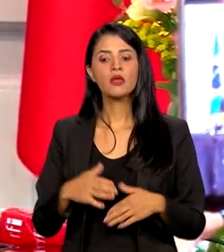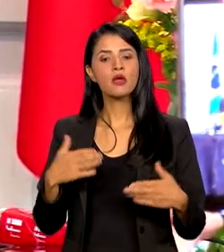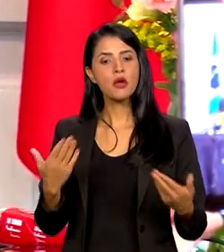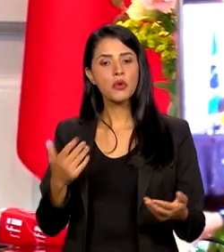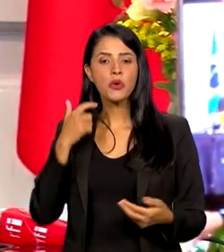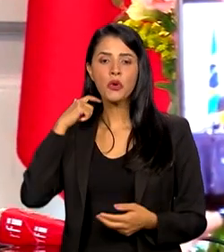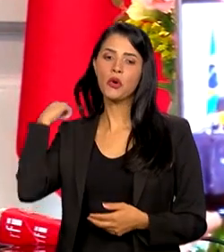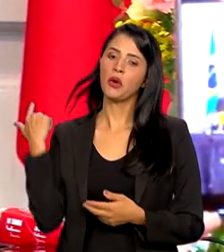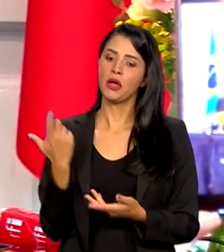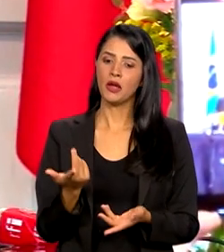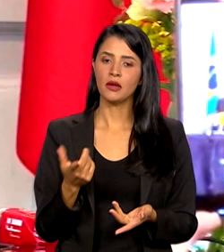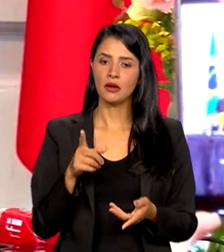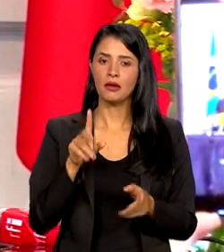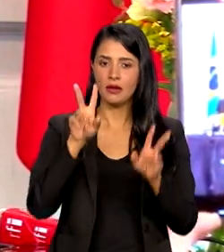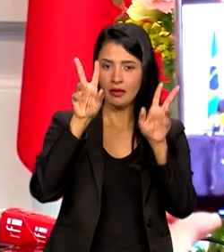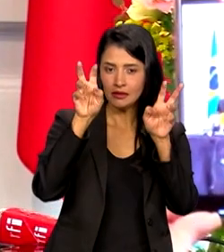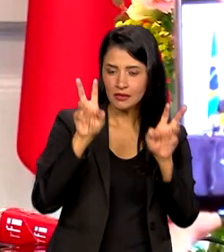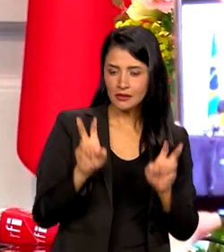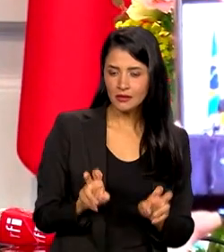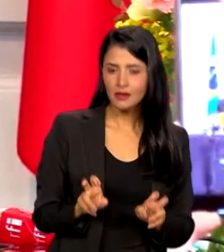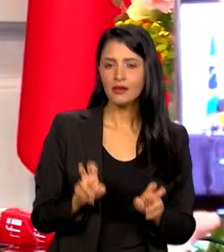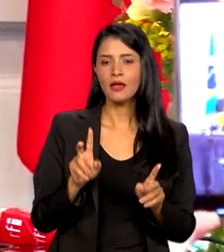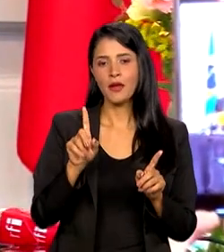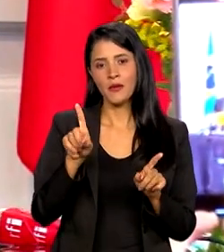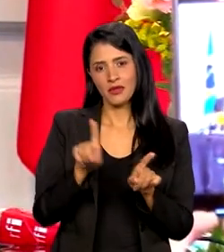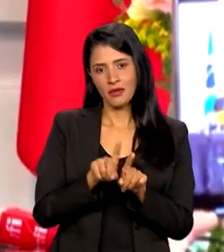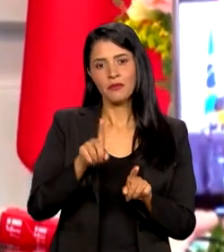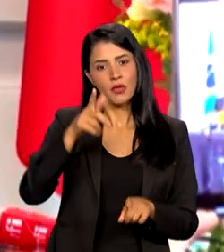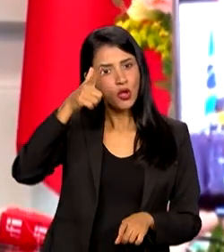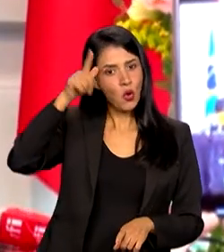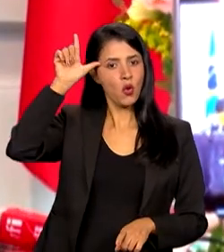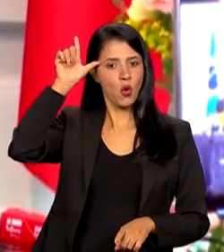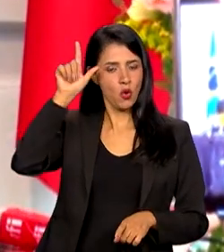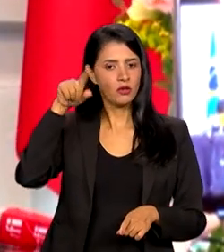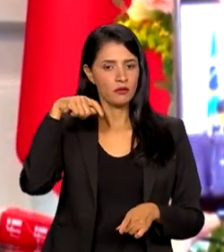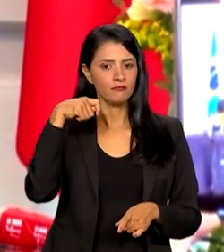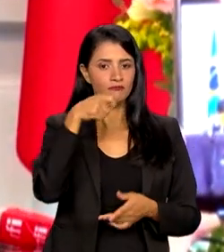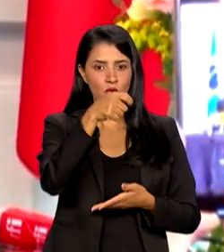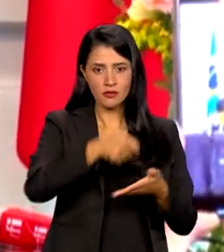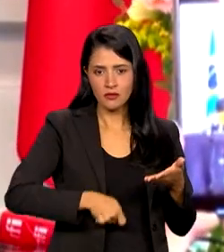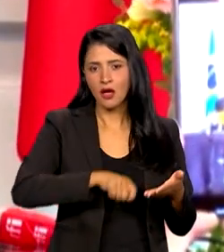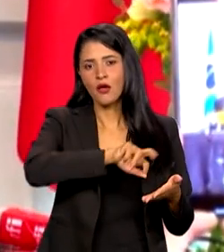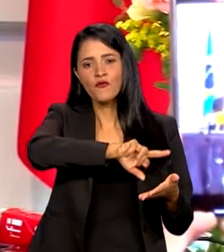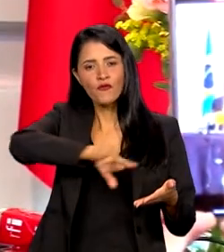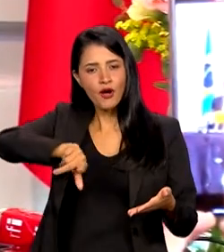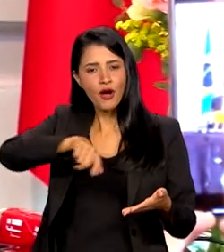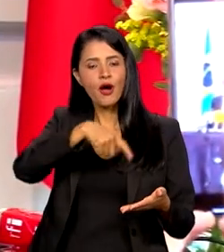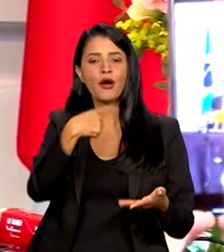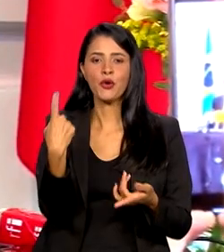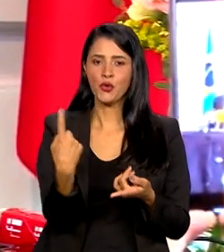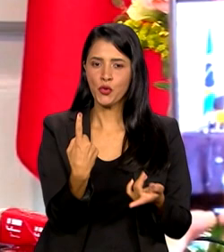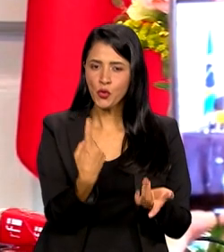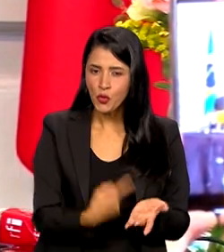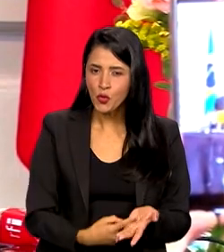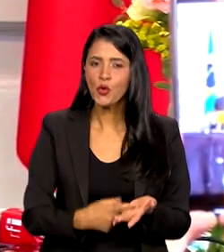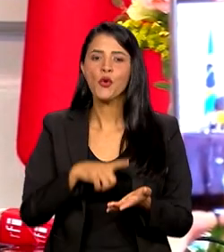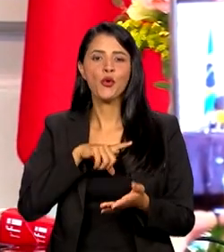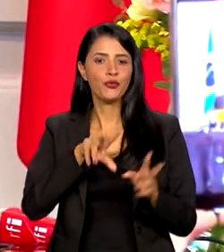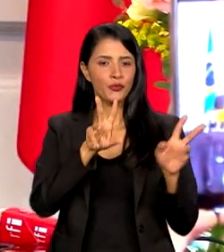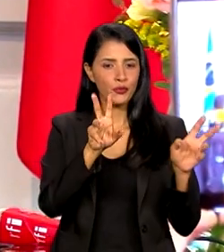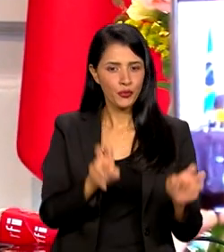a esses temas, ontem também foi assinado uma série de acordos em relação à questão dos direitos humanos e